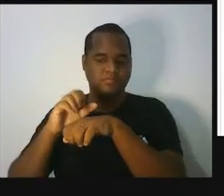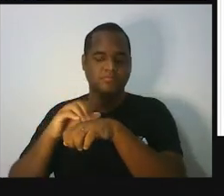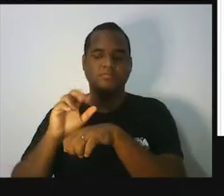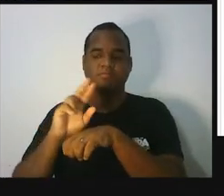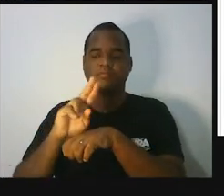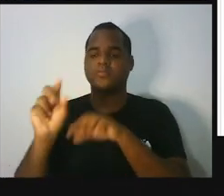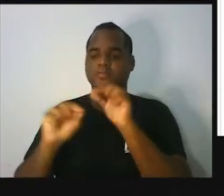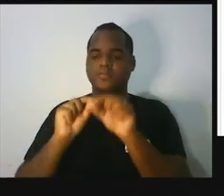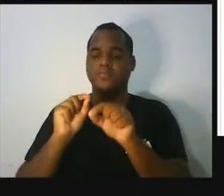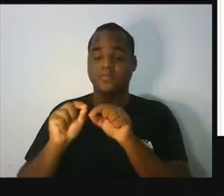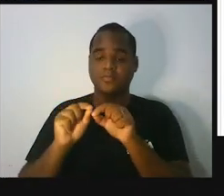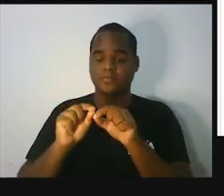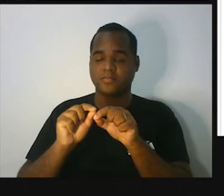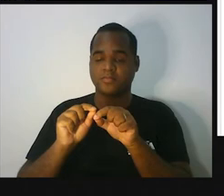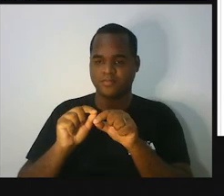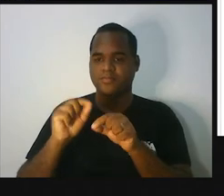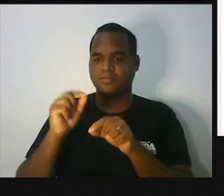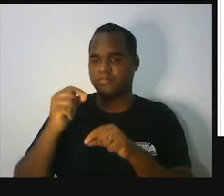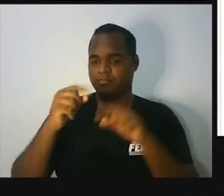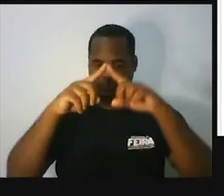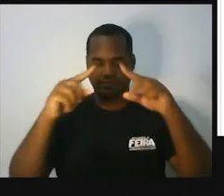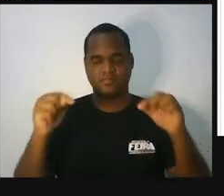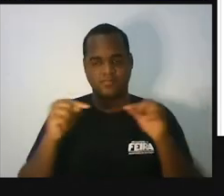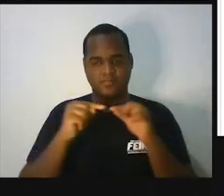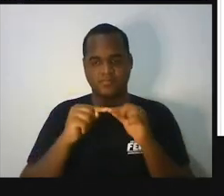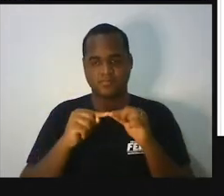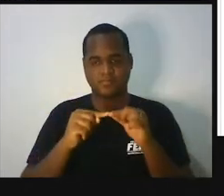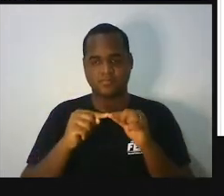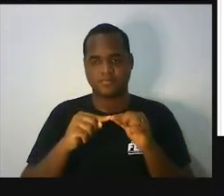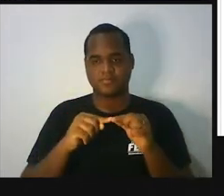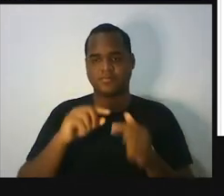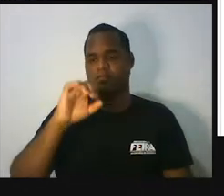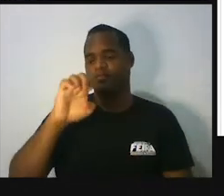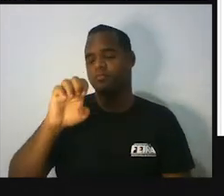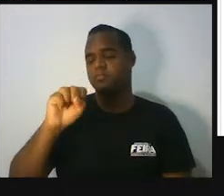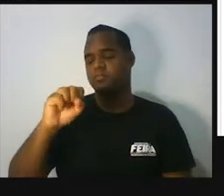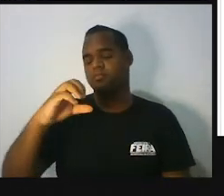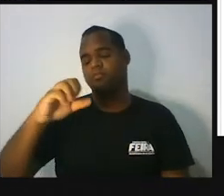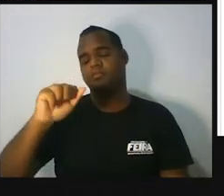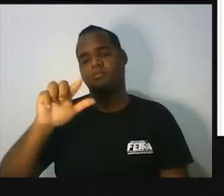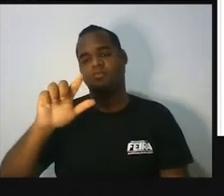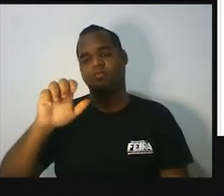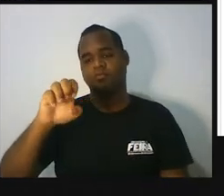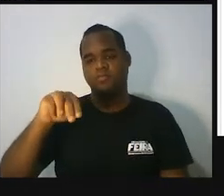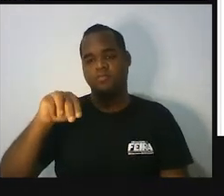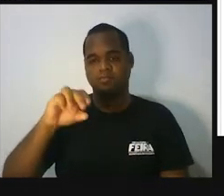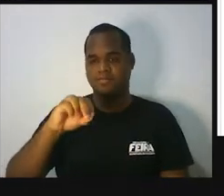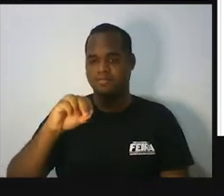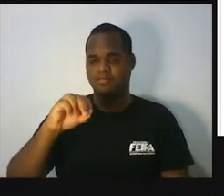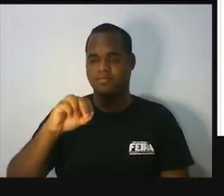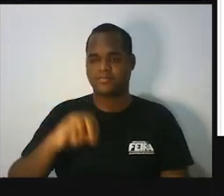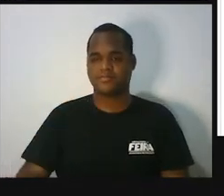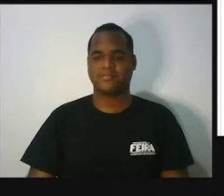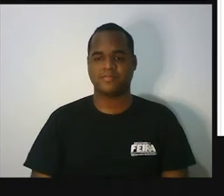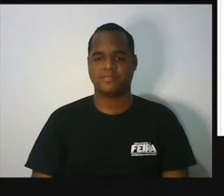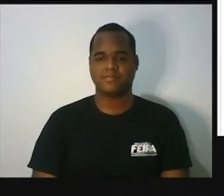triângulo escaleno. Escaleno.